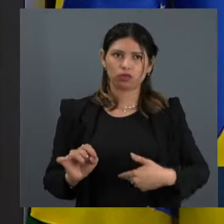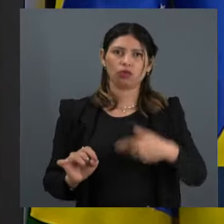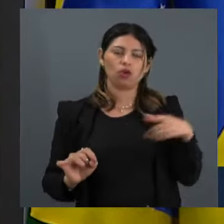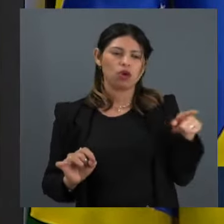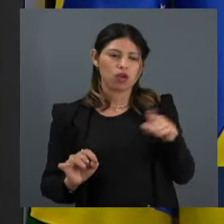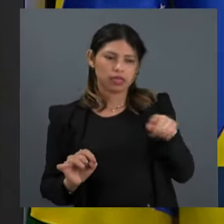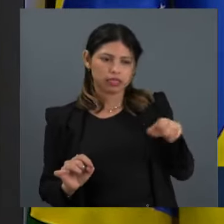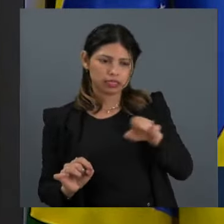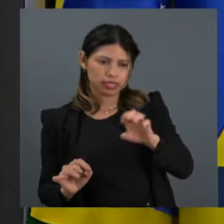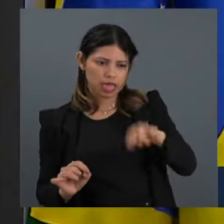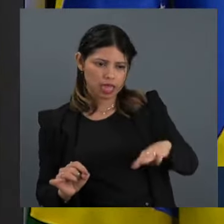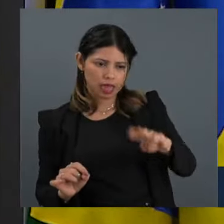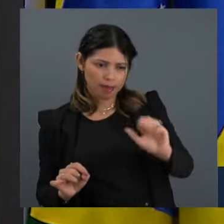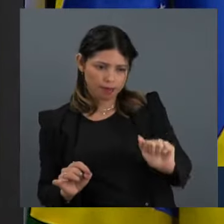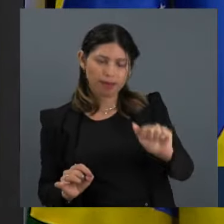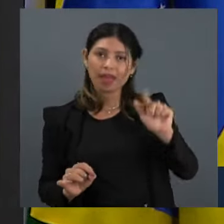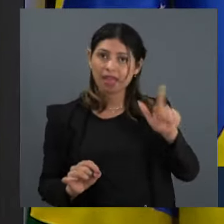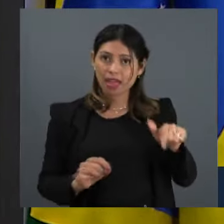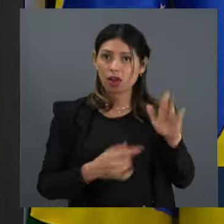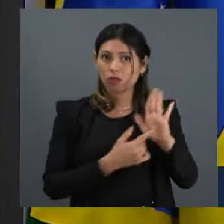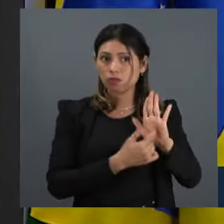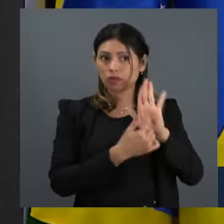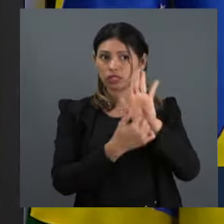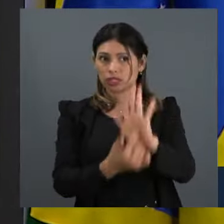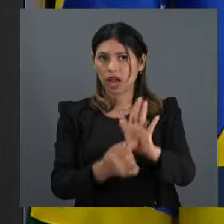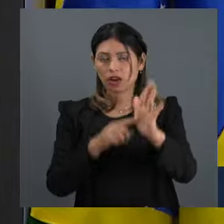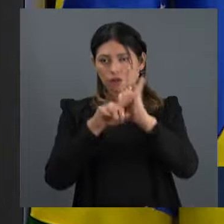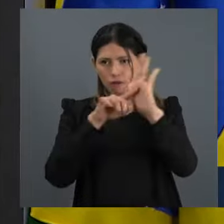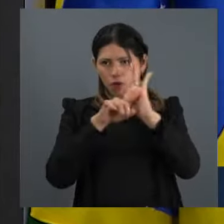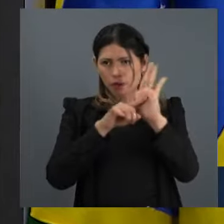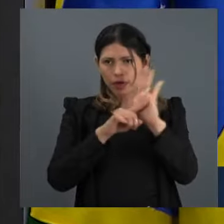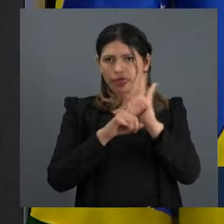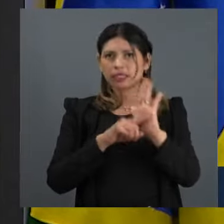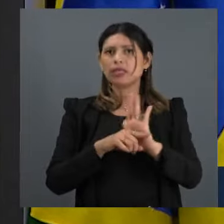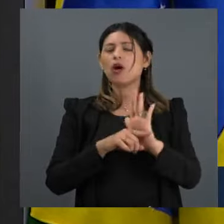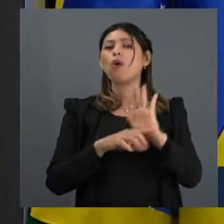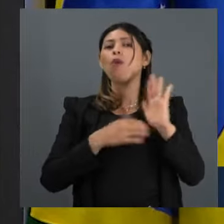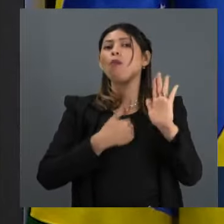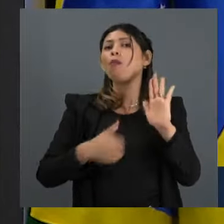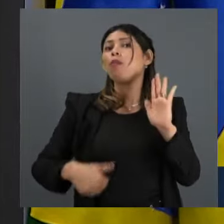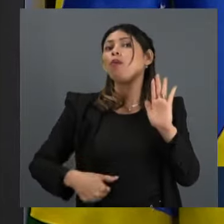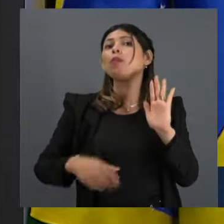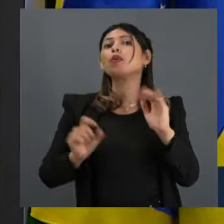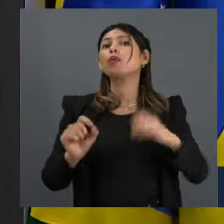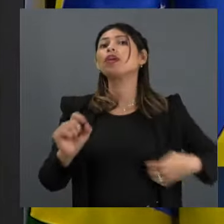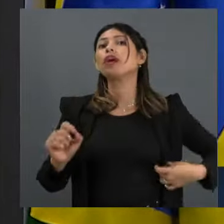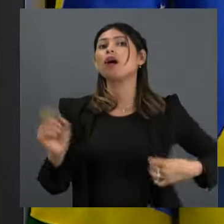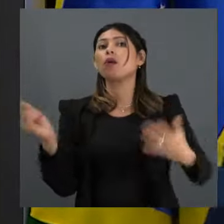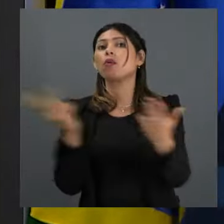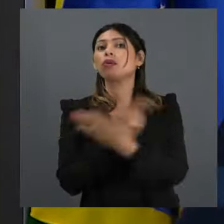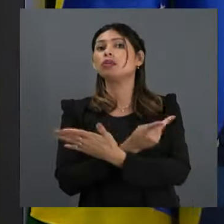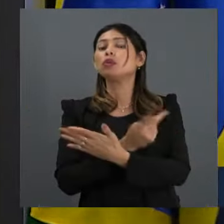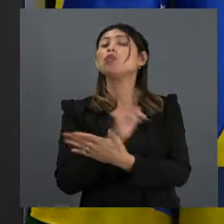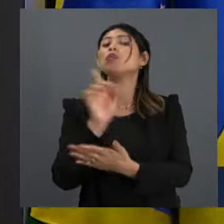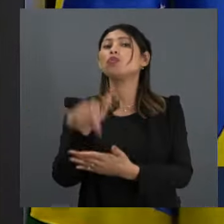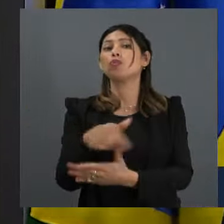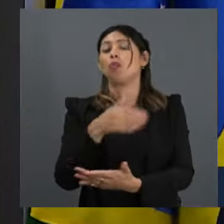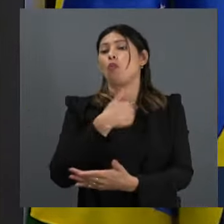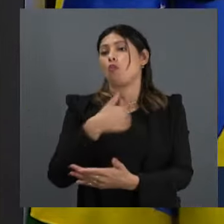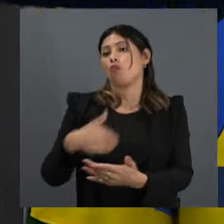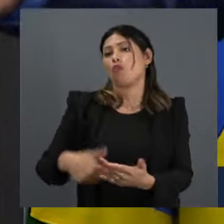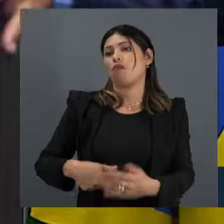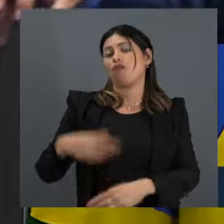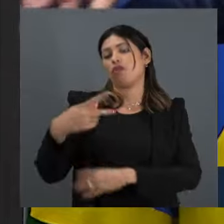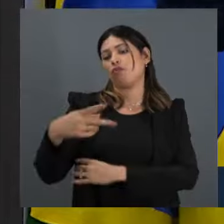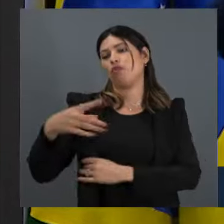mostrava dados públicos a respeito do desastre causado pelo governo do PT no seu estado,